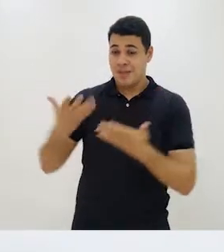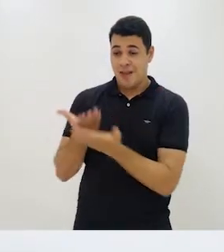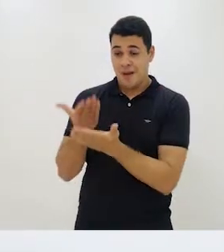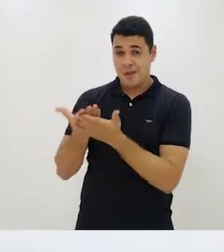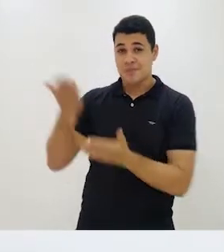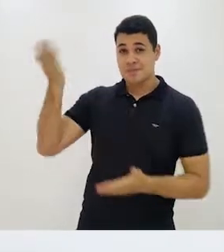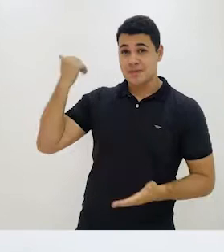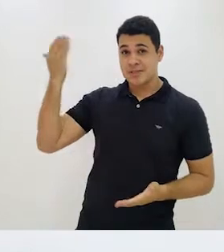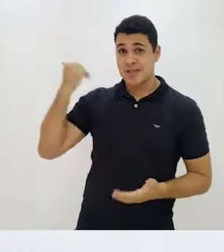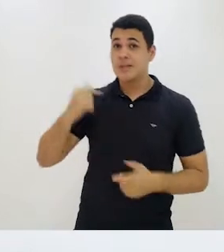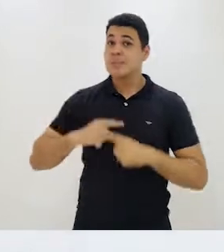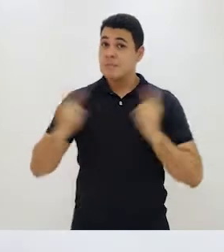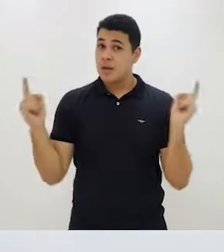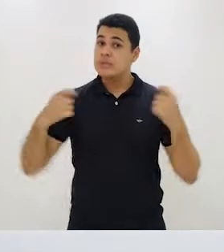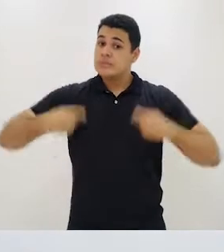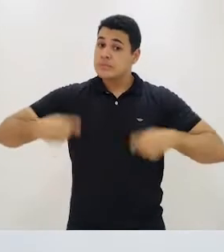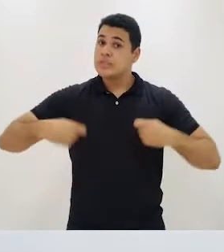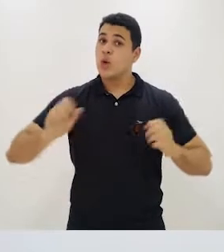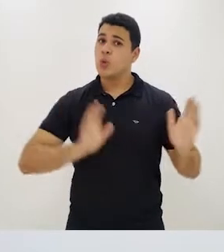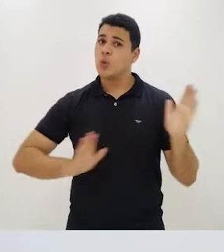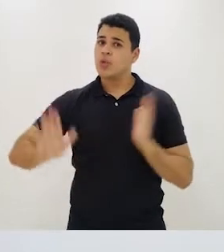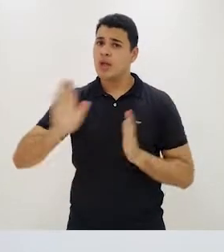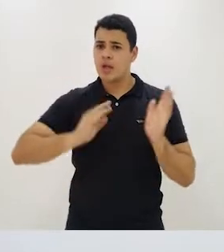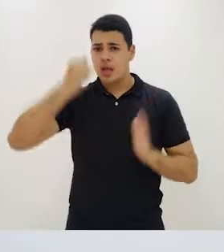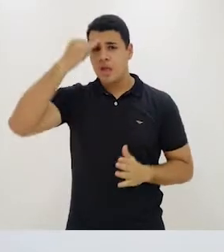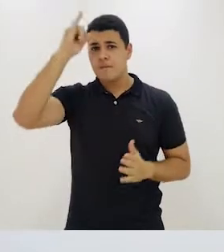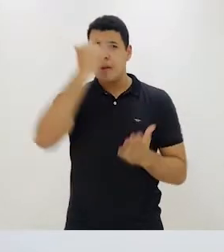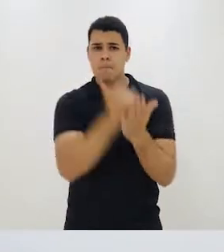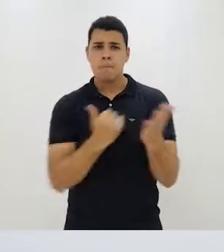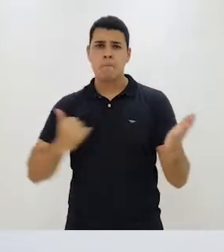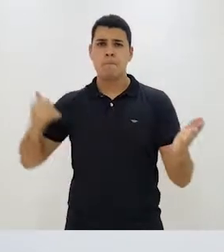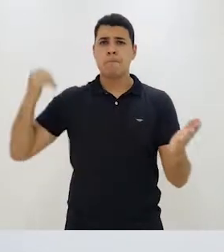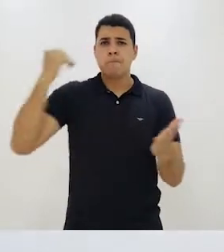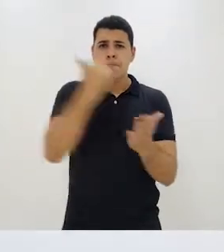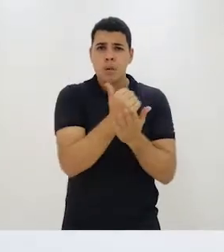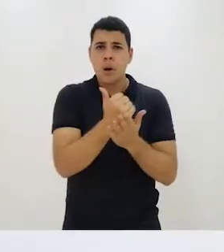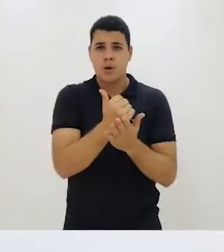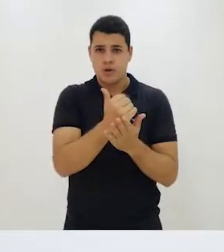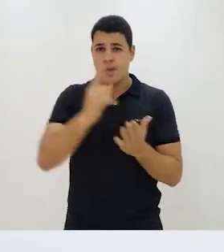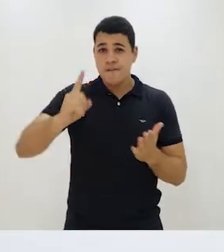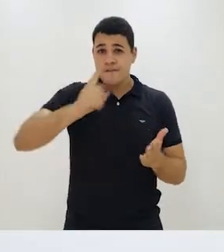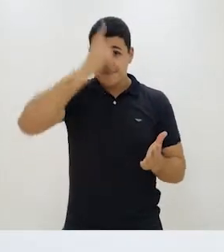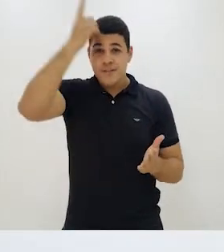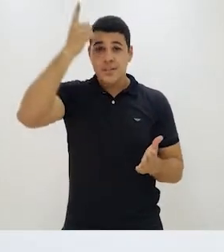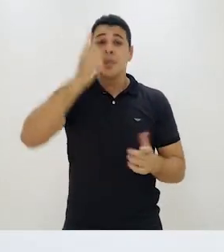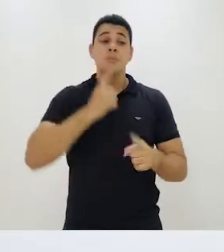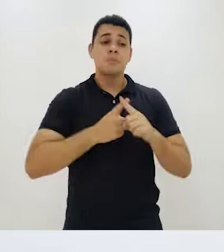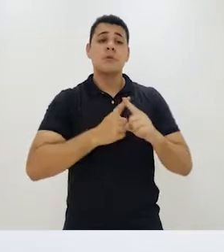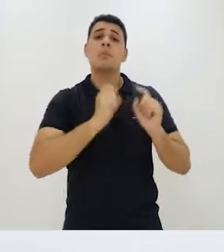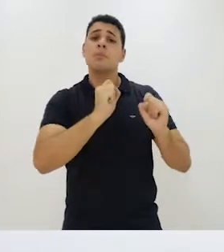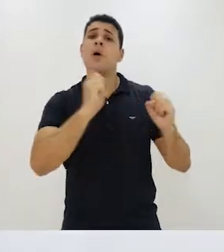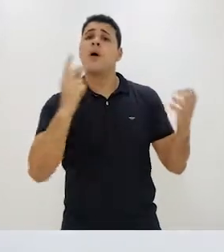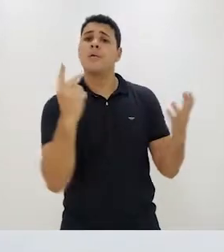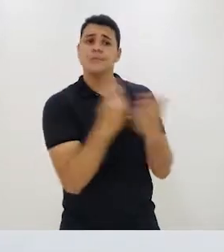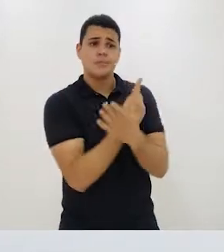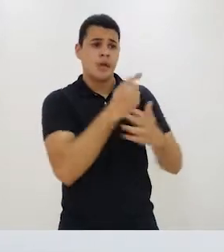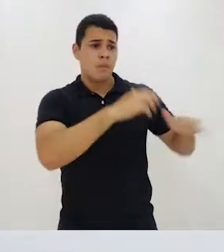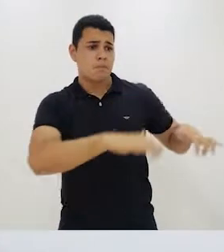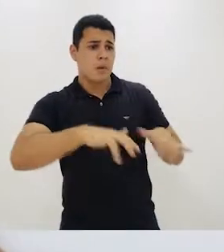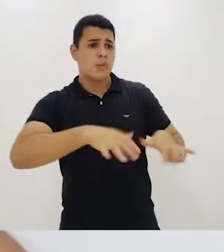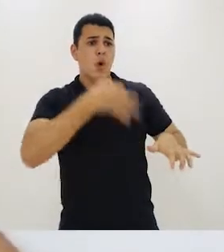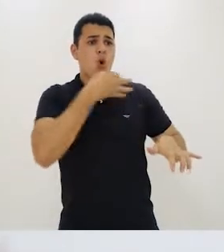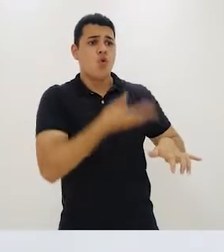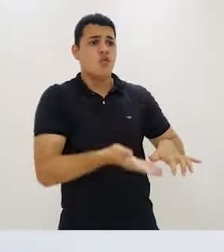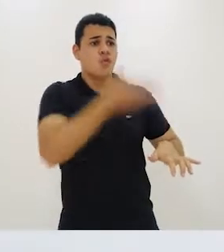Agora, temos que ver e tomar cuidado com a improvisação para não sobressair